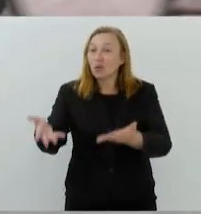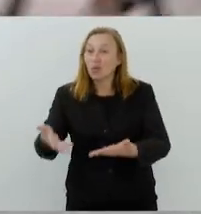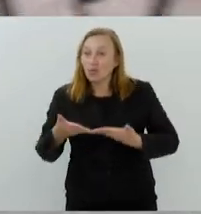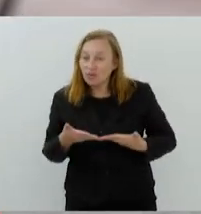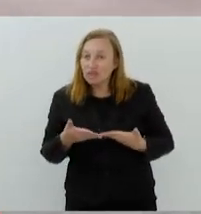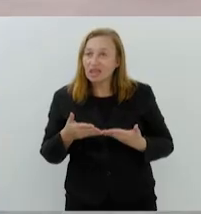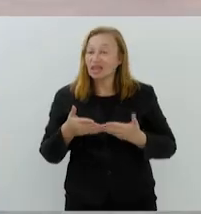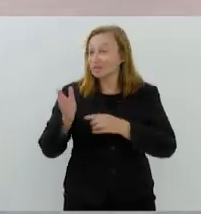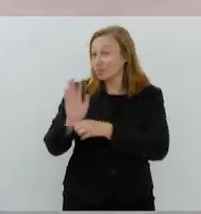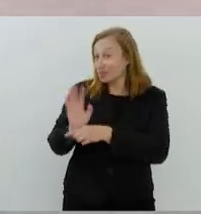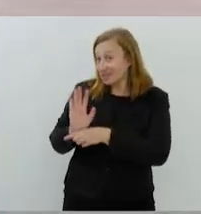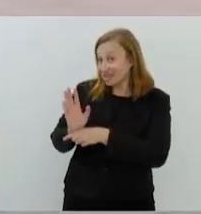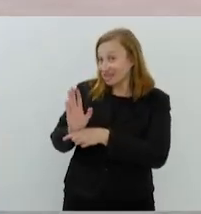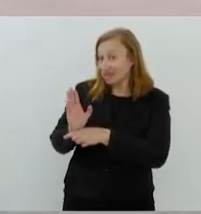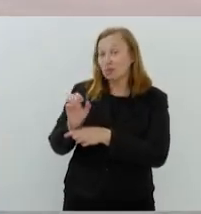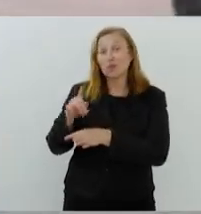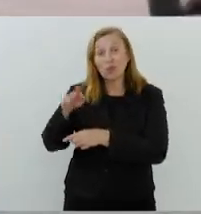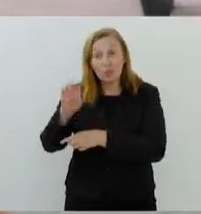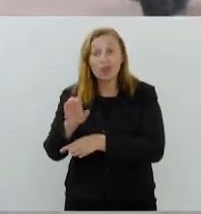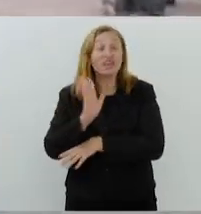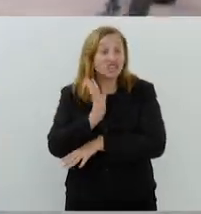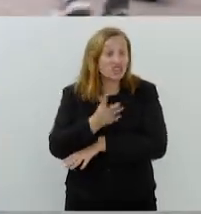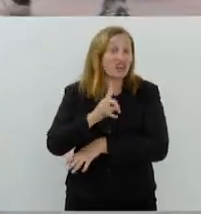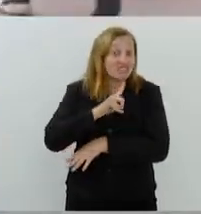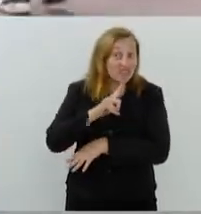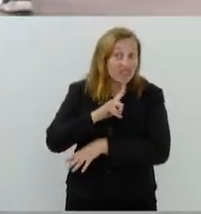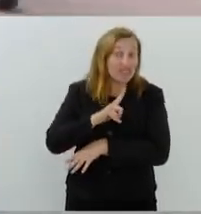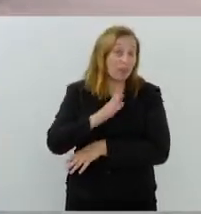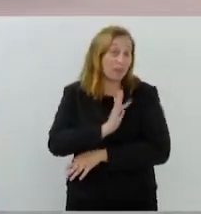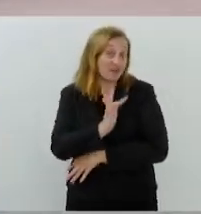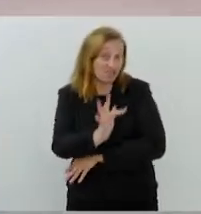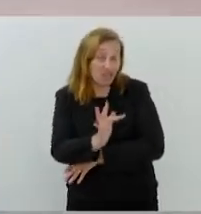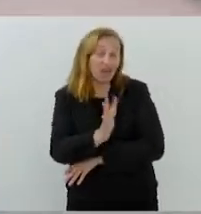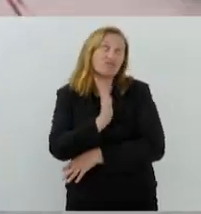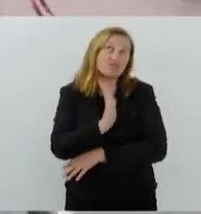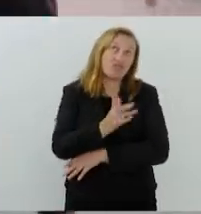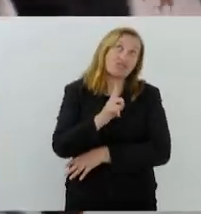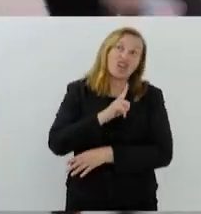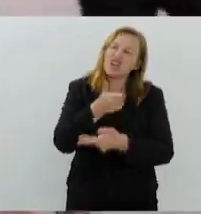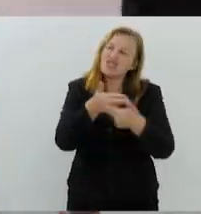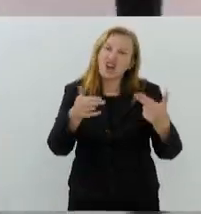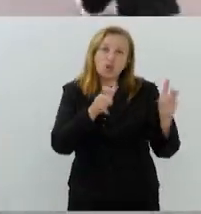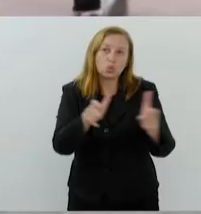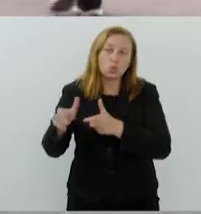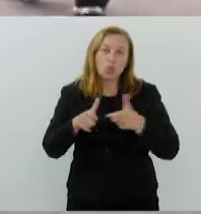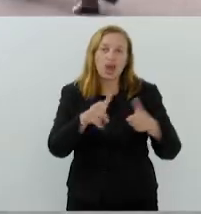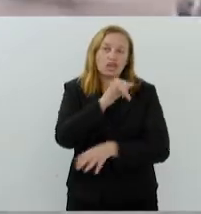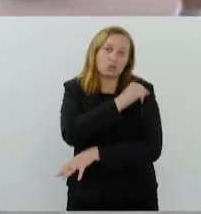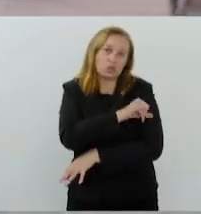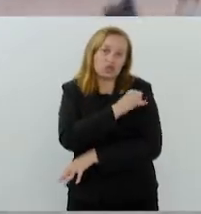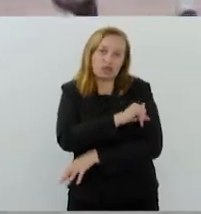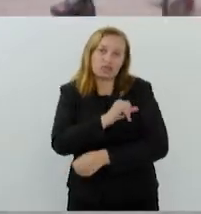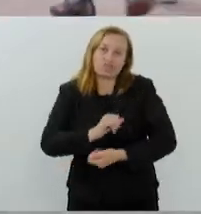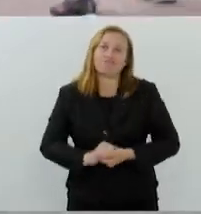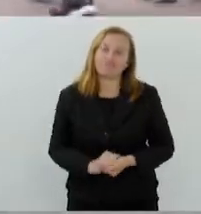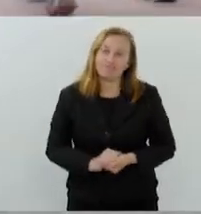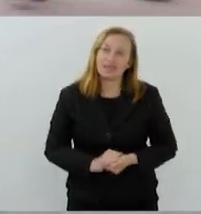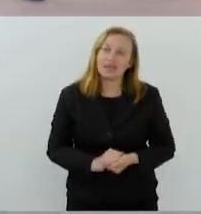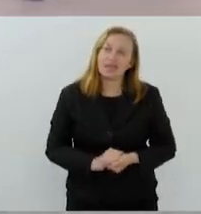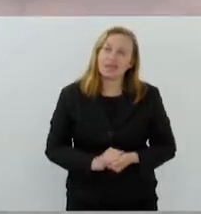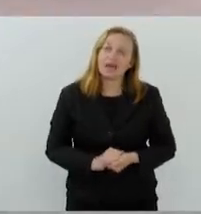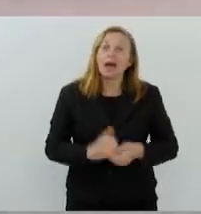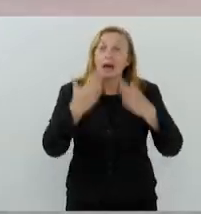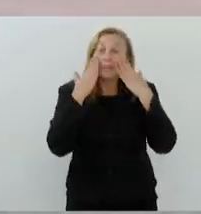cineclubes, cineclubes que já existem, existem na Baixada, existem em várias regiões do Rio de Janeiro, para